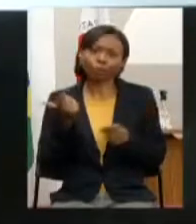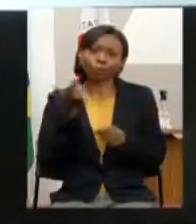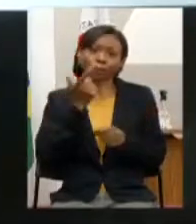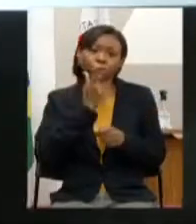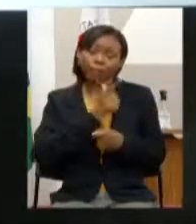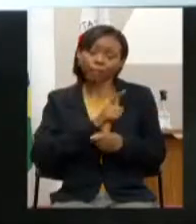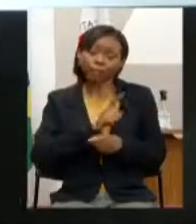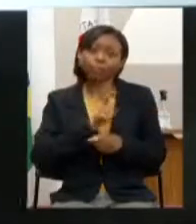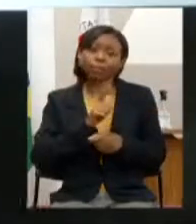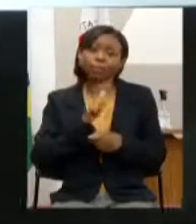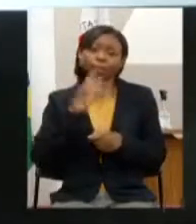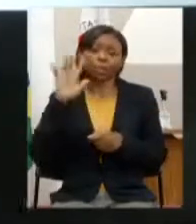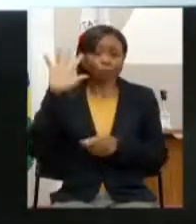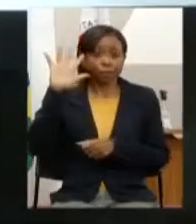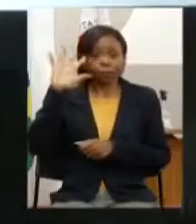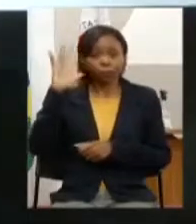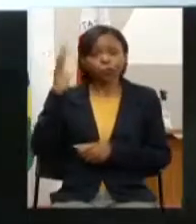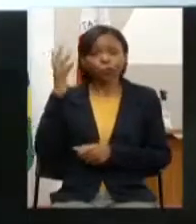para a gente conseguir atender